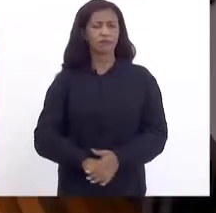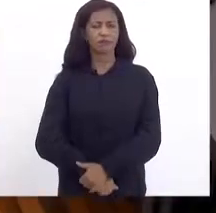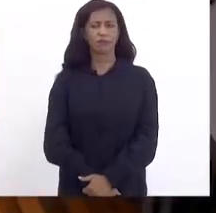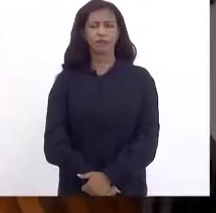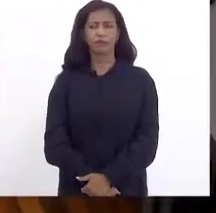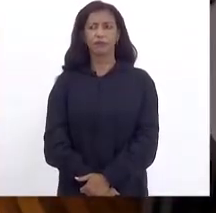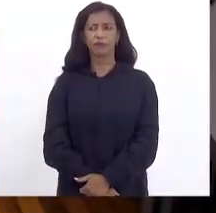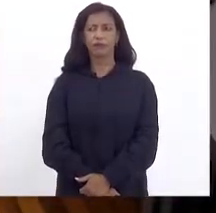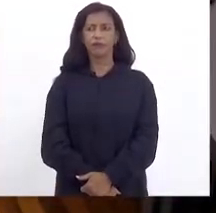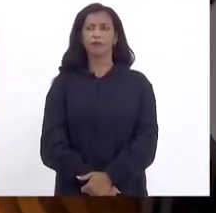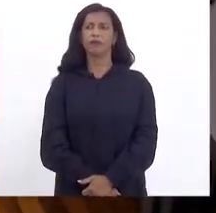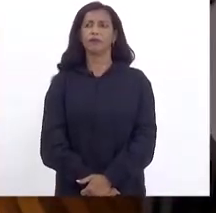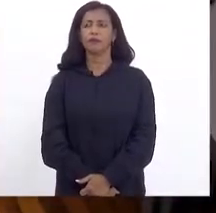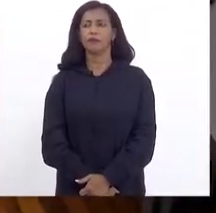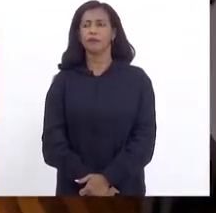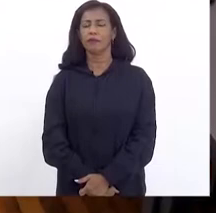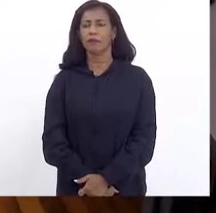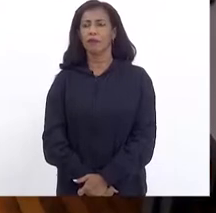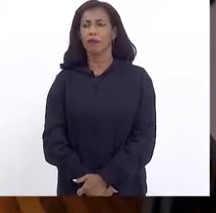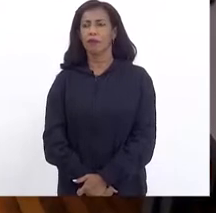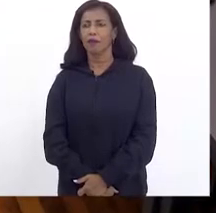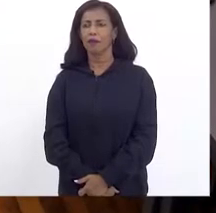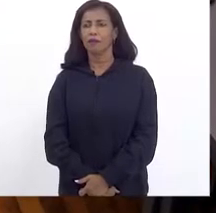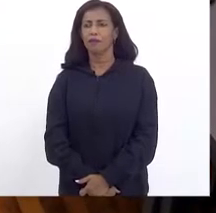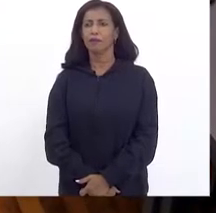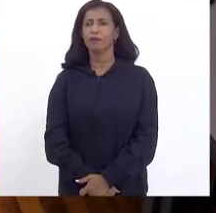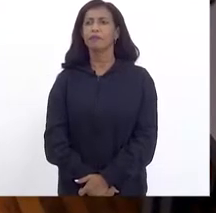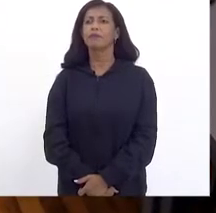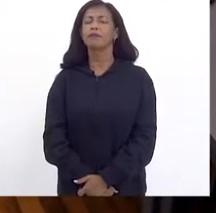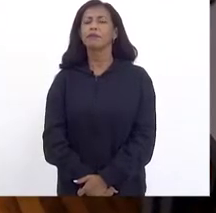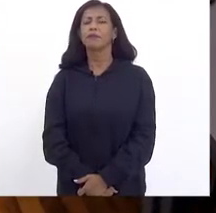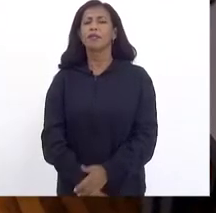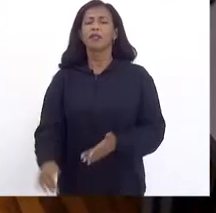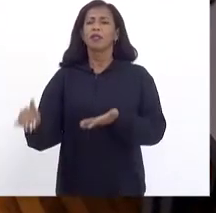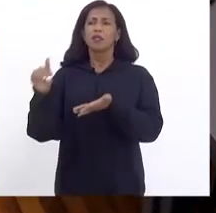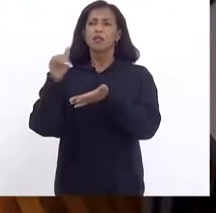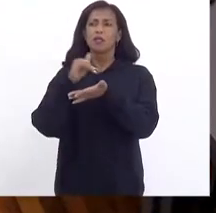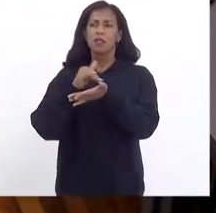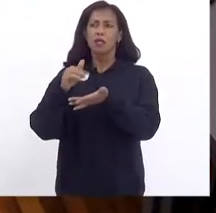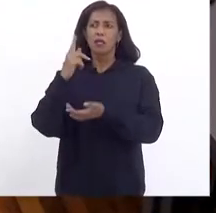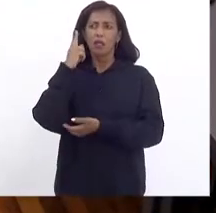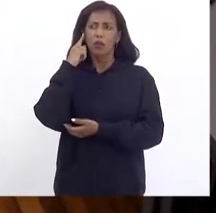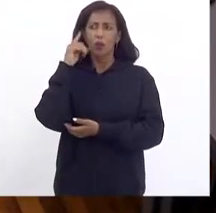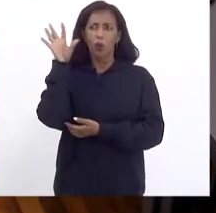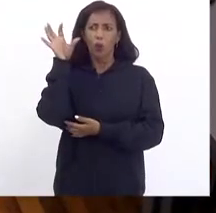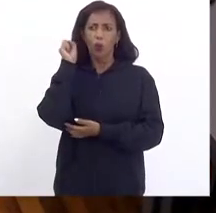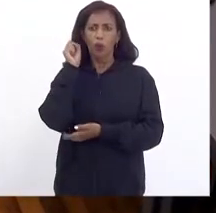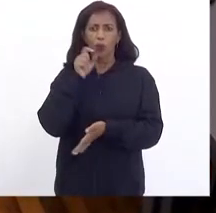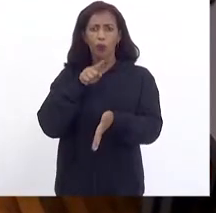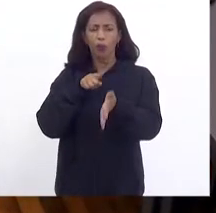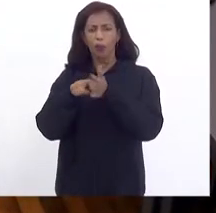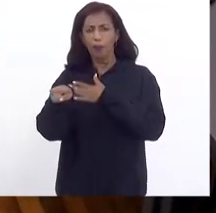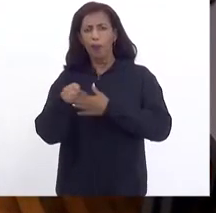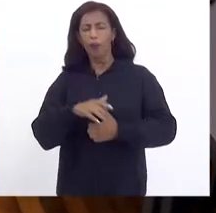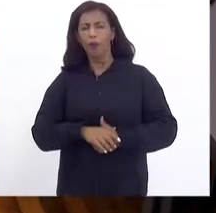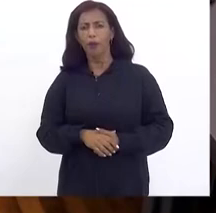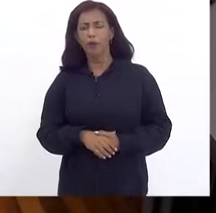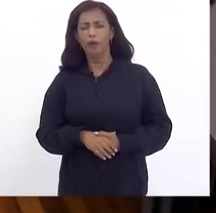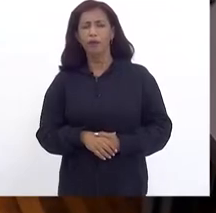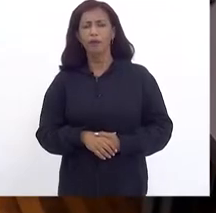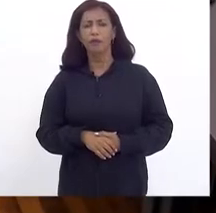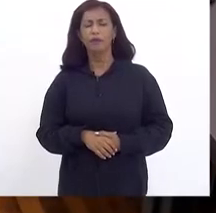Secretário O conseguiu ouvir A pergunta do deputado Anderson Eu ouvi